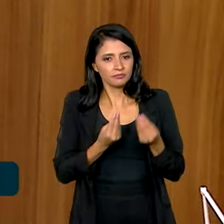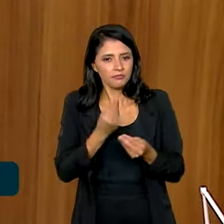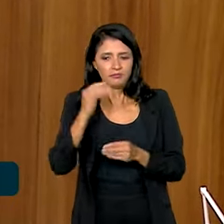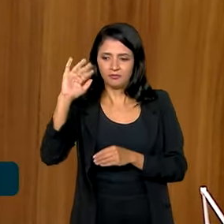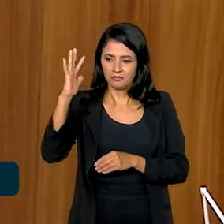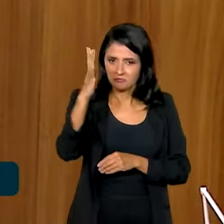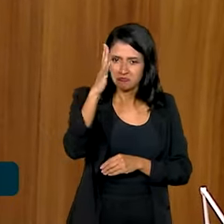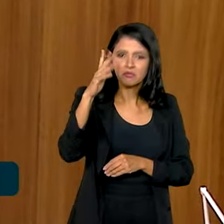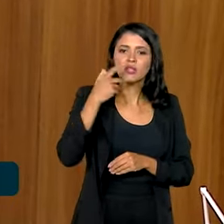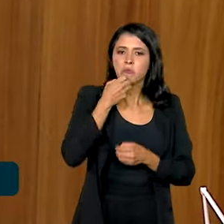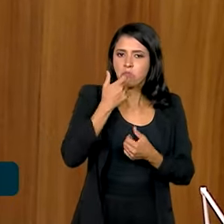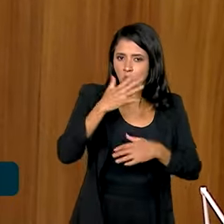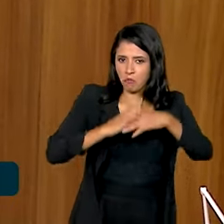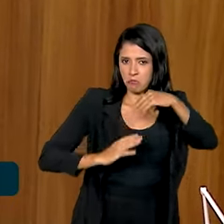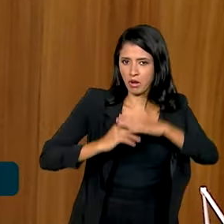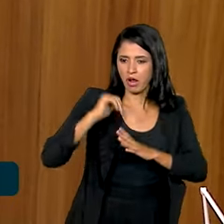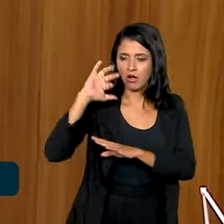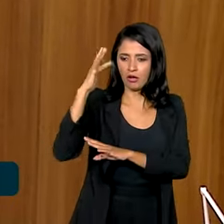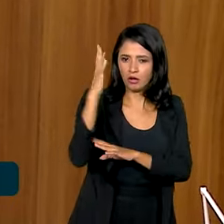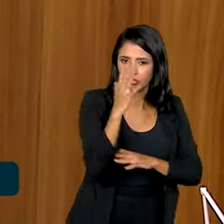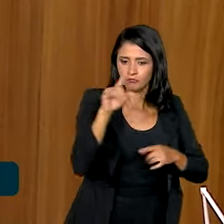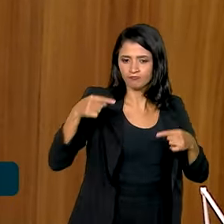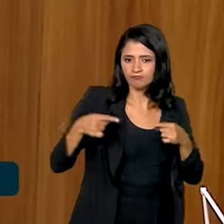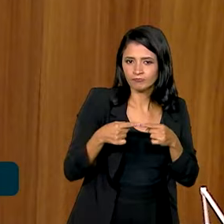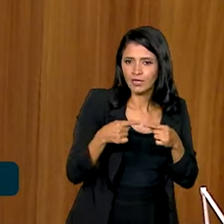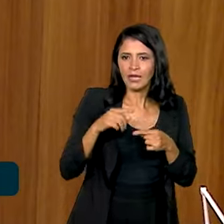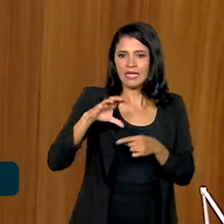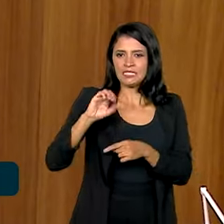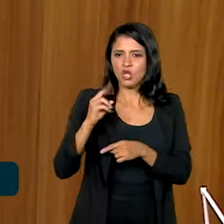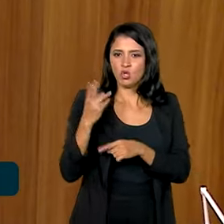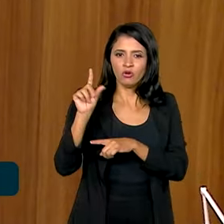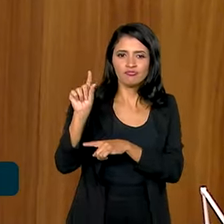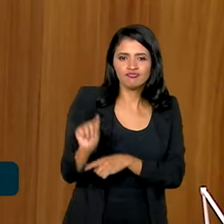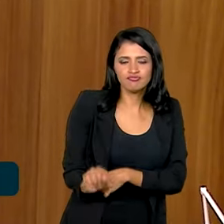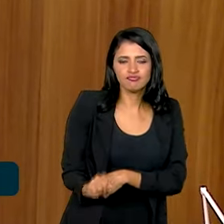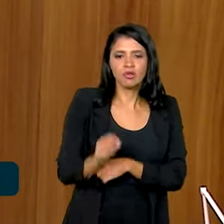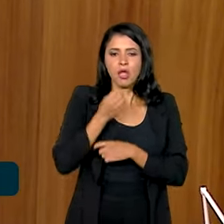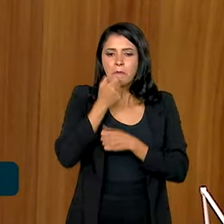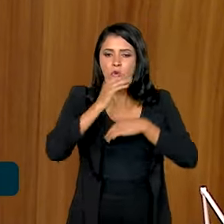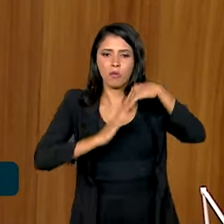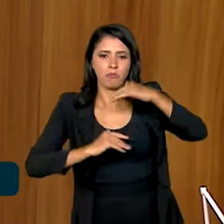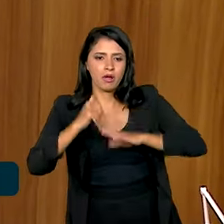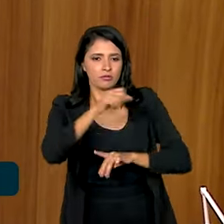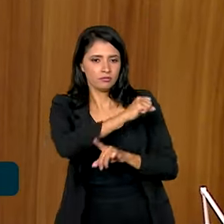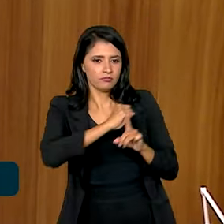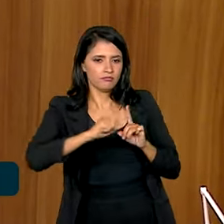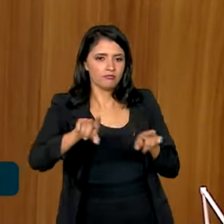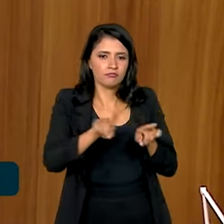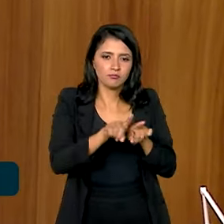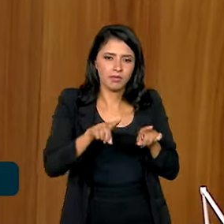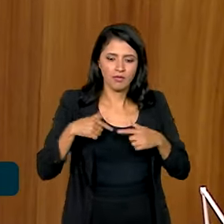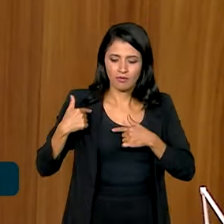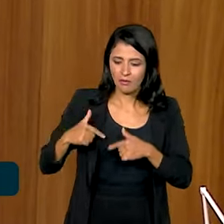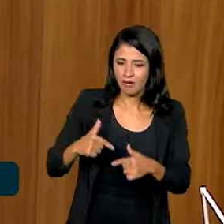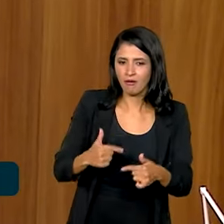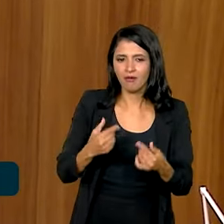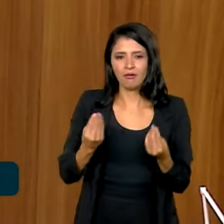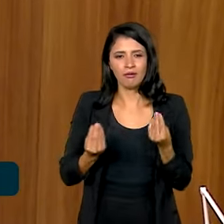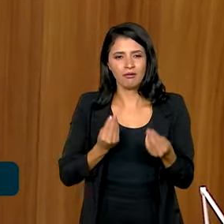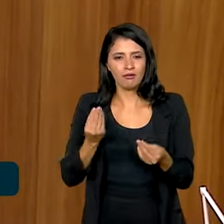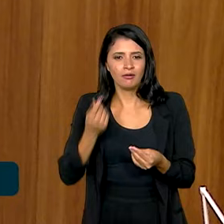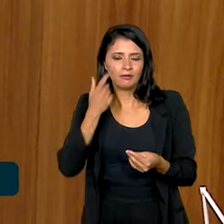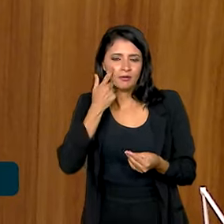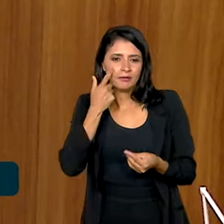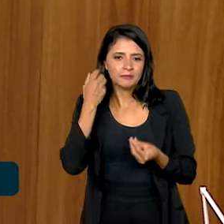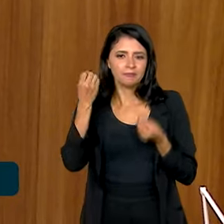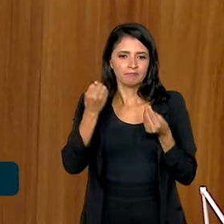ambiente, de boas práticas ambientais, de sequestro de carbono, as boas práticas sociais do trabalho, de que